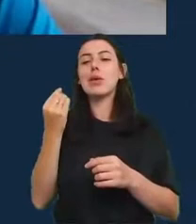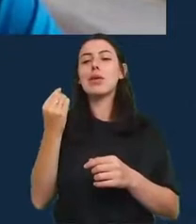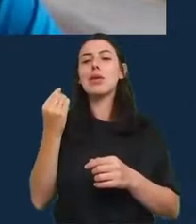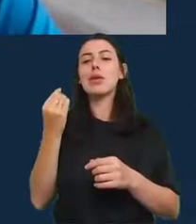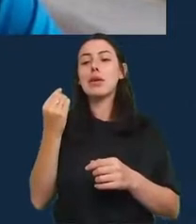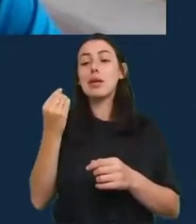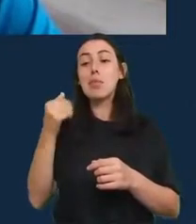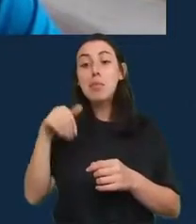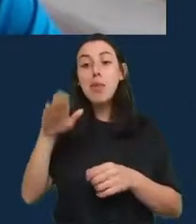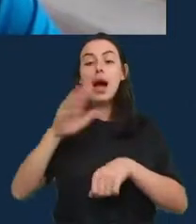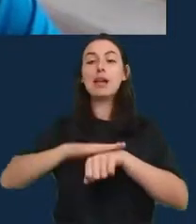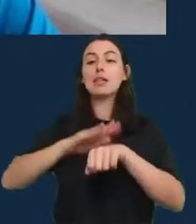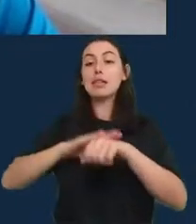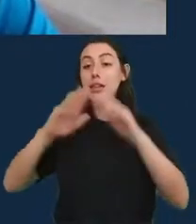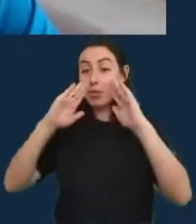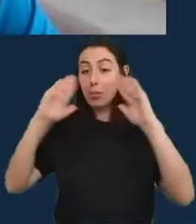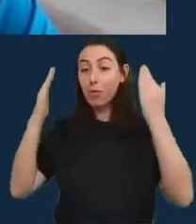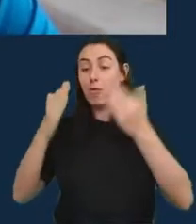assunto aí